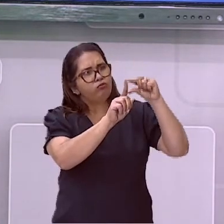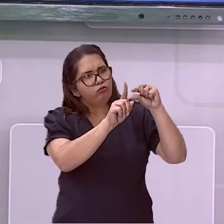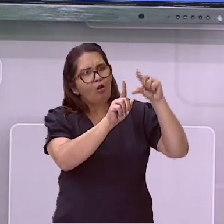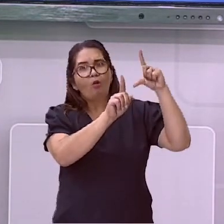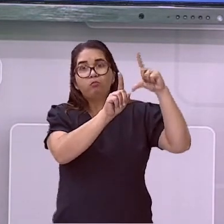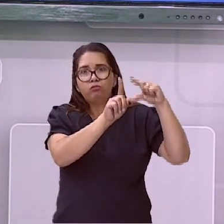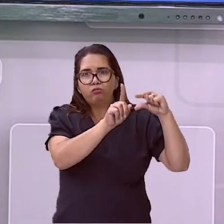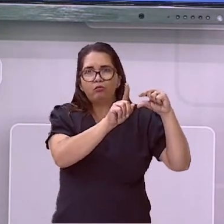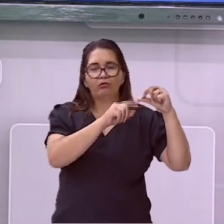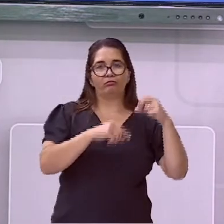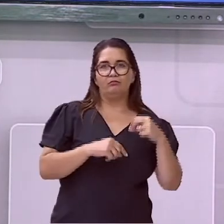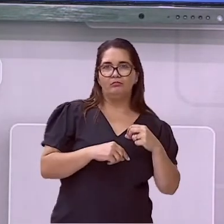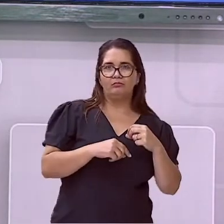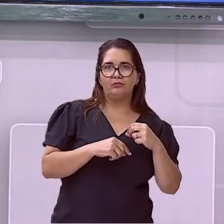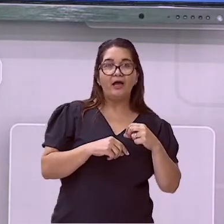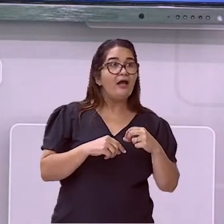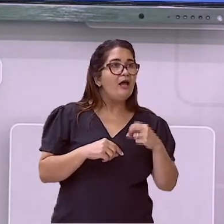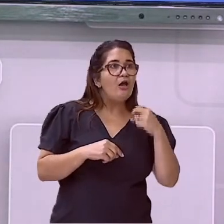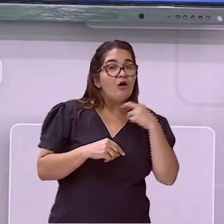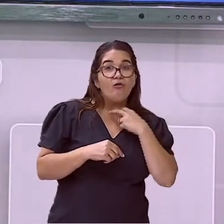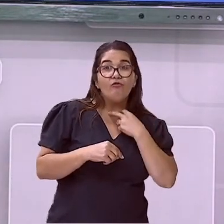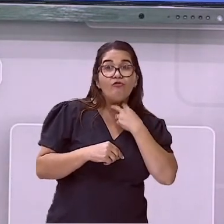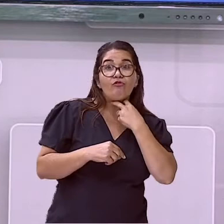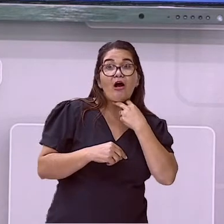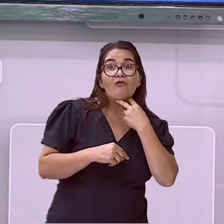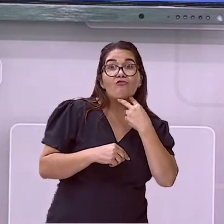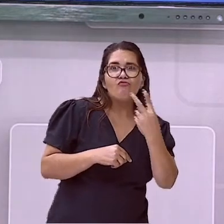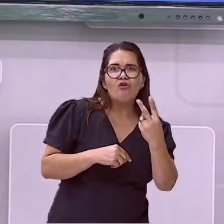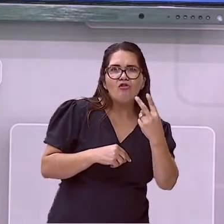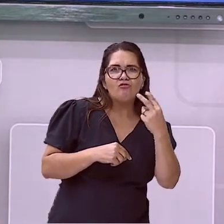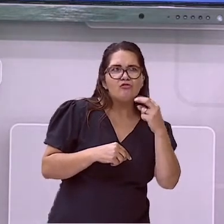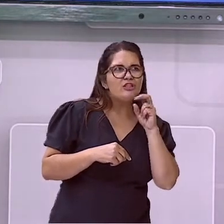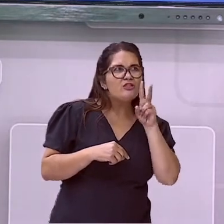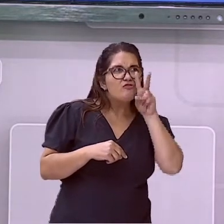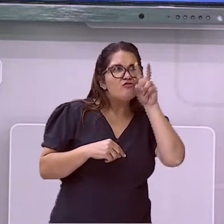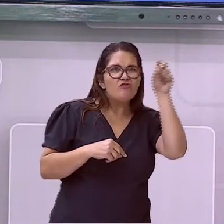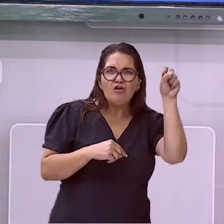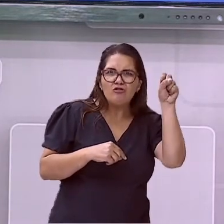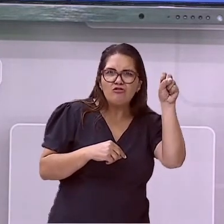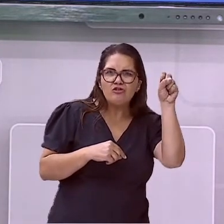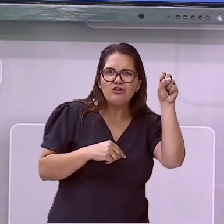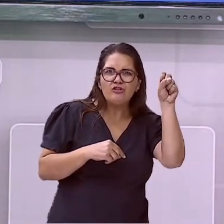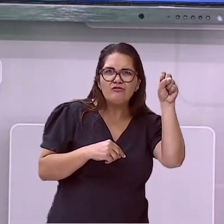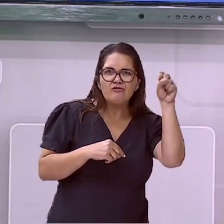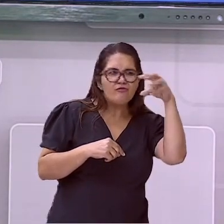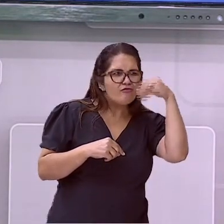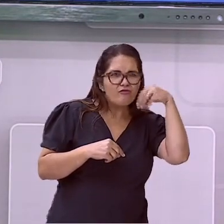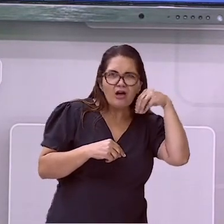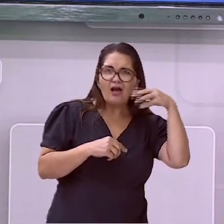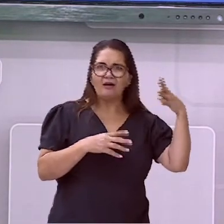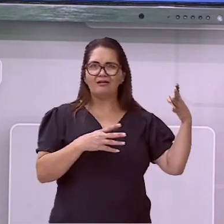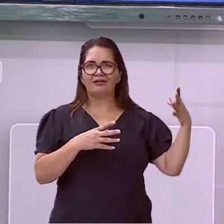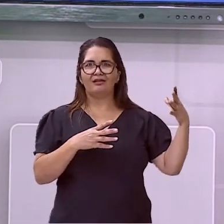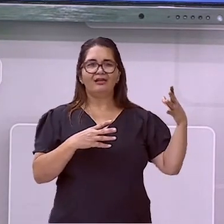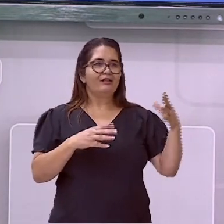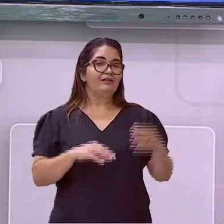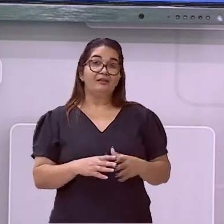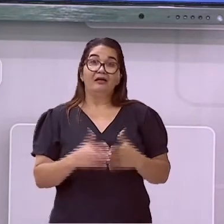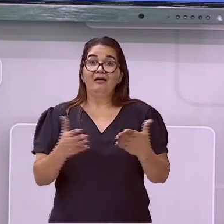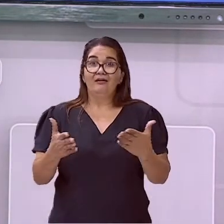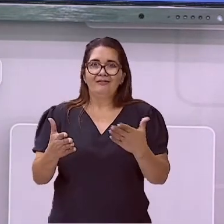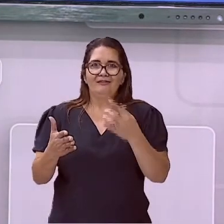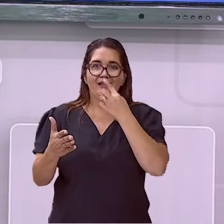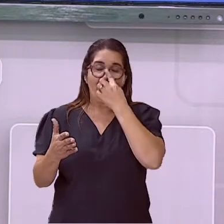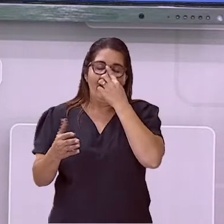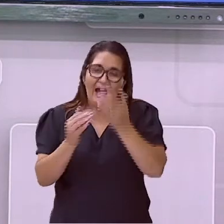às vezes, falho. Às vezes, o menino não quer nem conversar, porque a voz está tão esquisita que ele não se encontra. E aí, ele fica quieto,